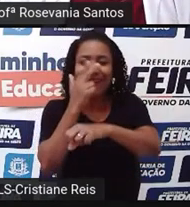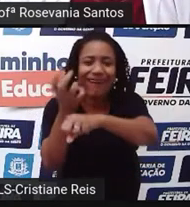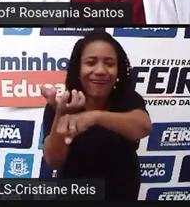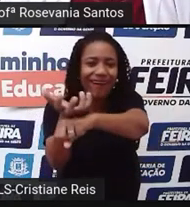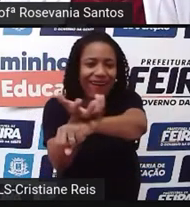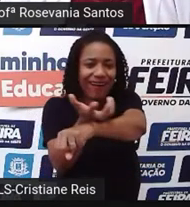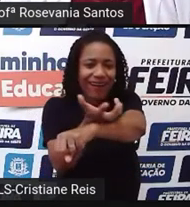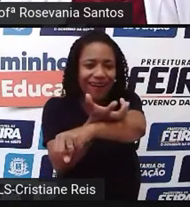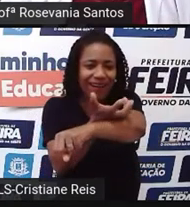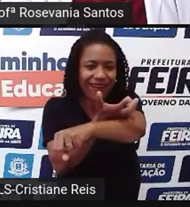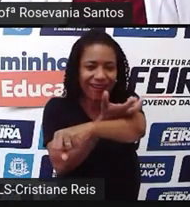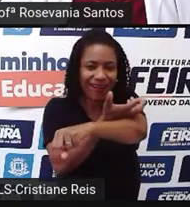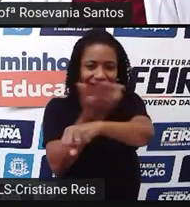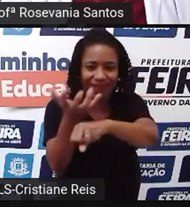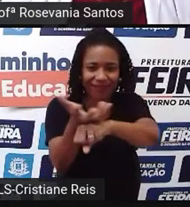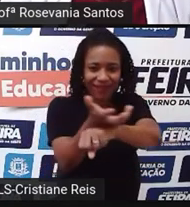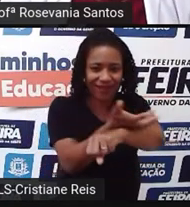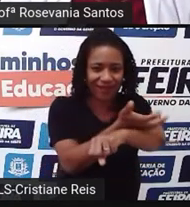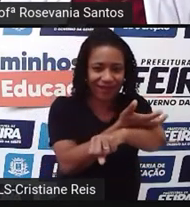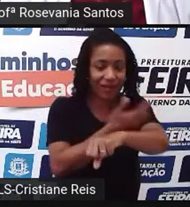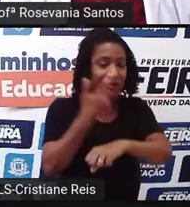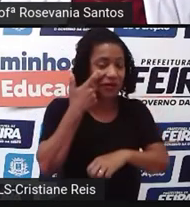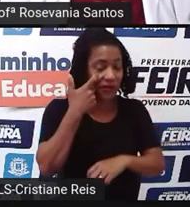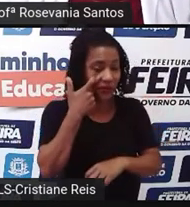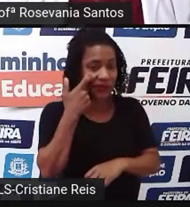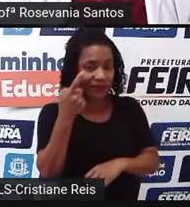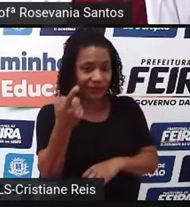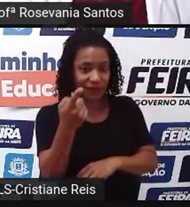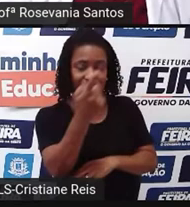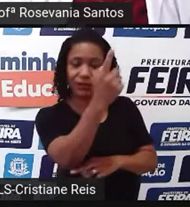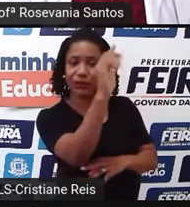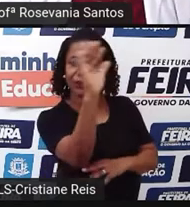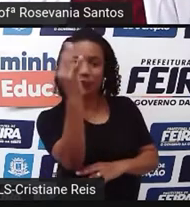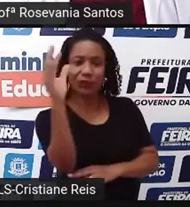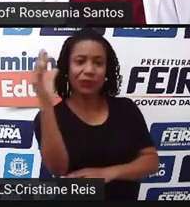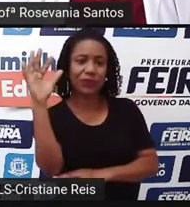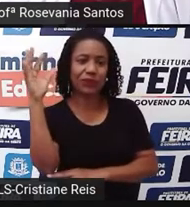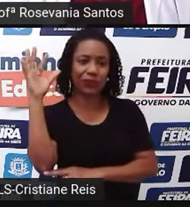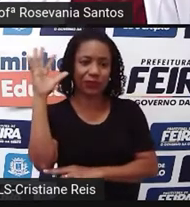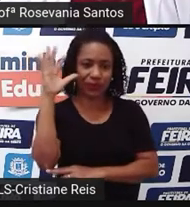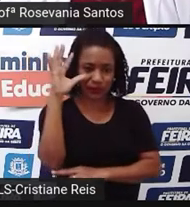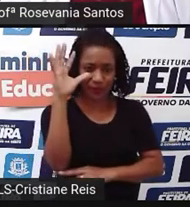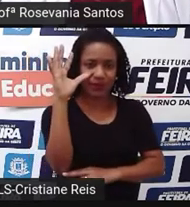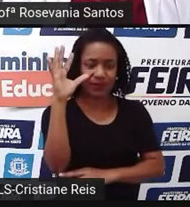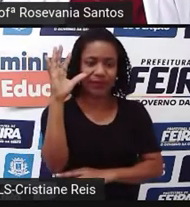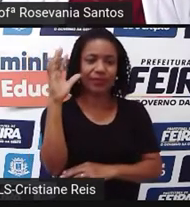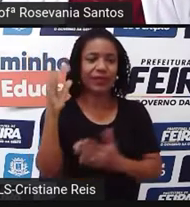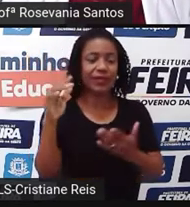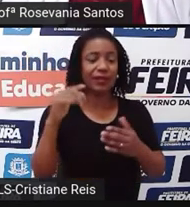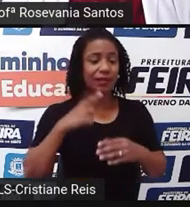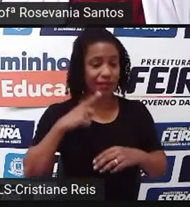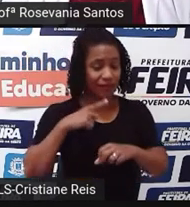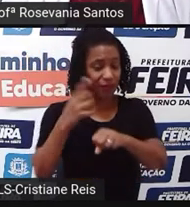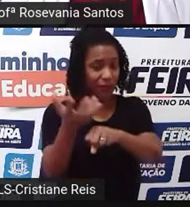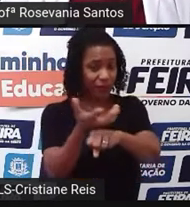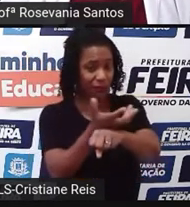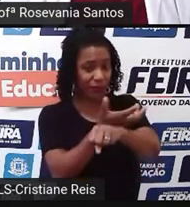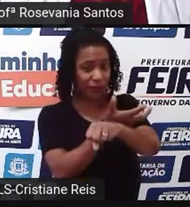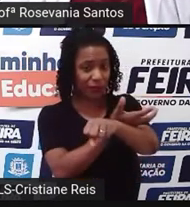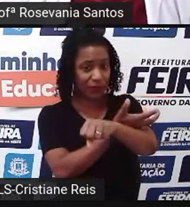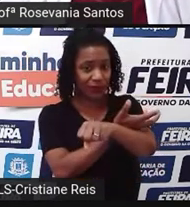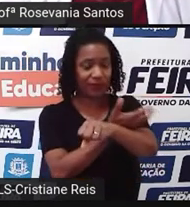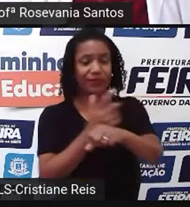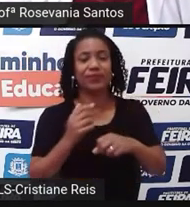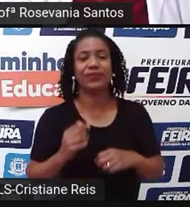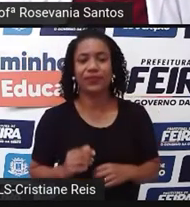Então, cada espacinho desses aqui, né? Dessas árvores desse espaço, a gente chama de cobertura vegetal. E